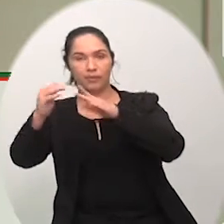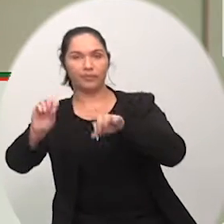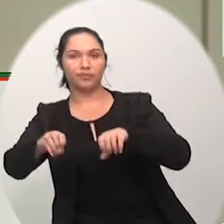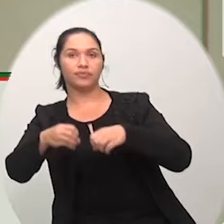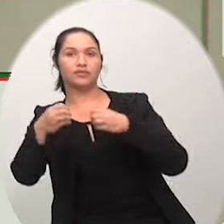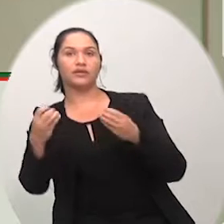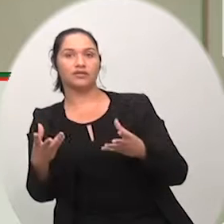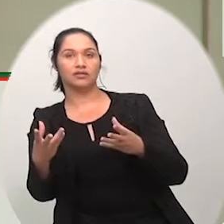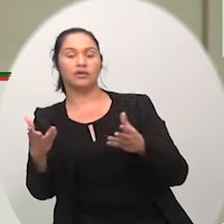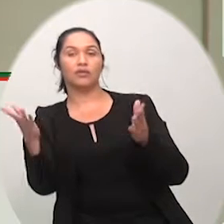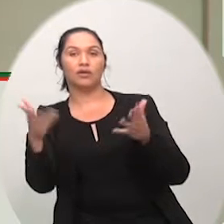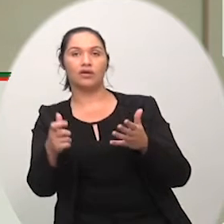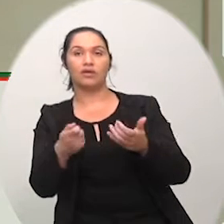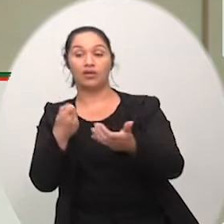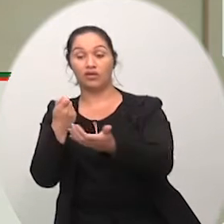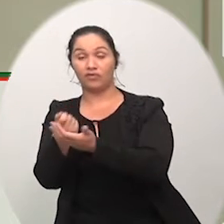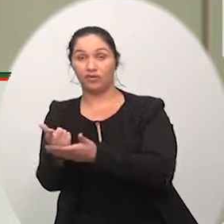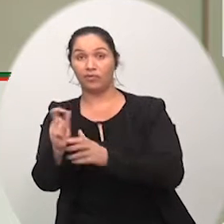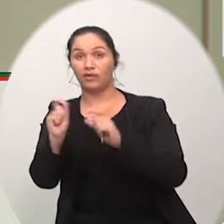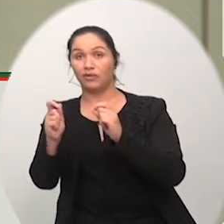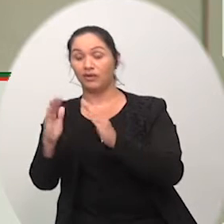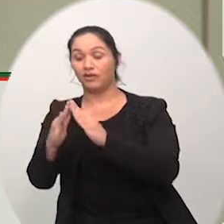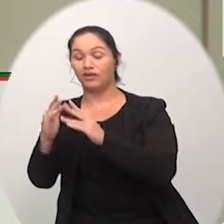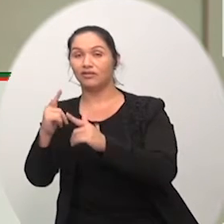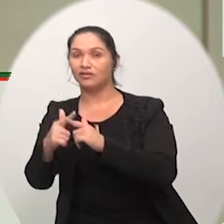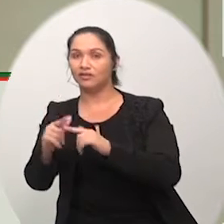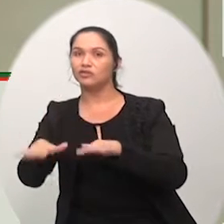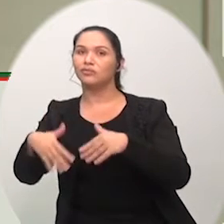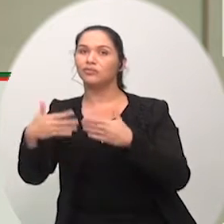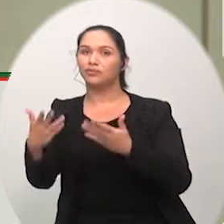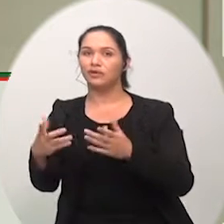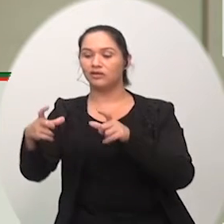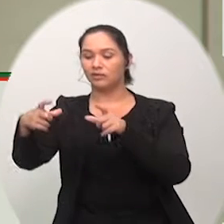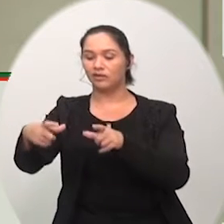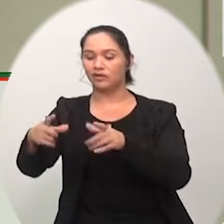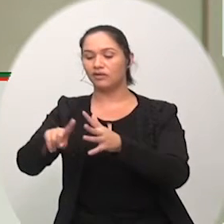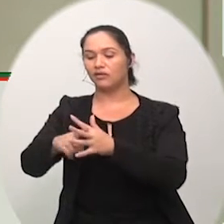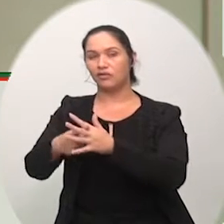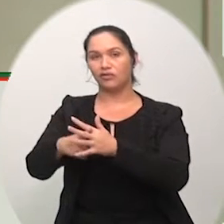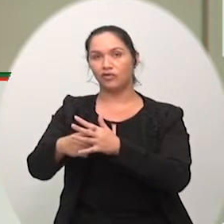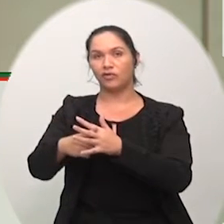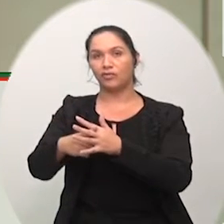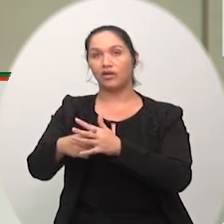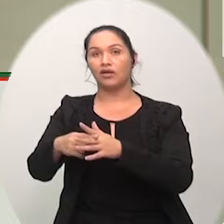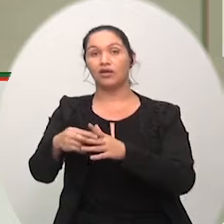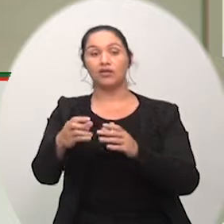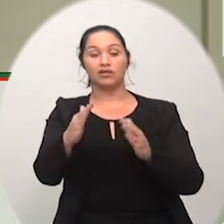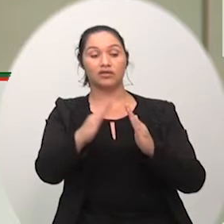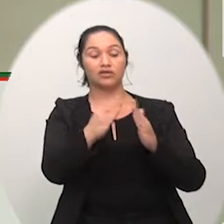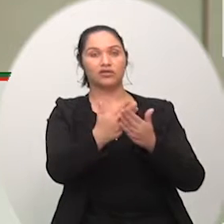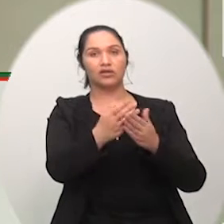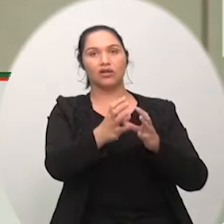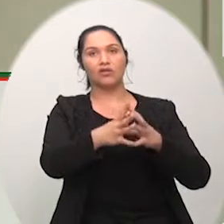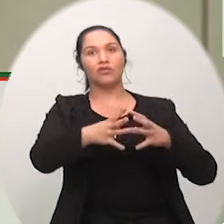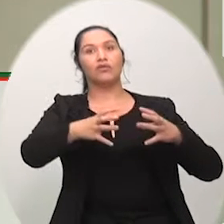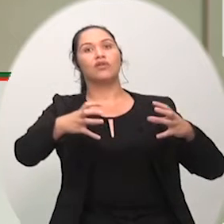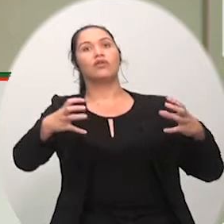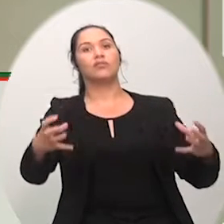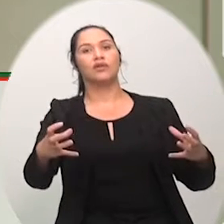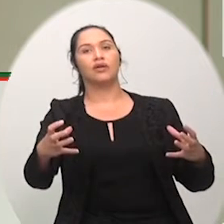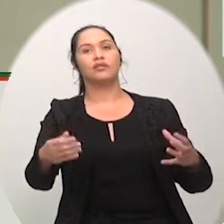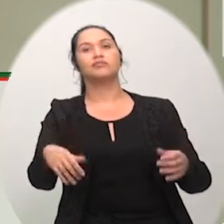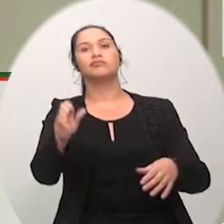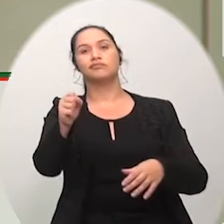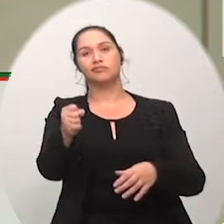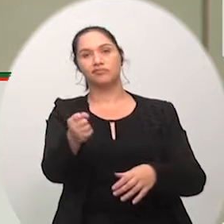das salas de aula é um pedido do governo do município que há muito vem tentando comprar esse terreno e